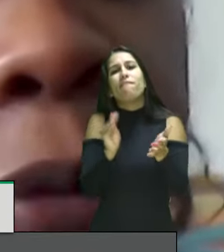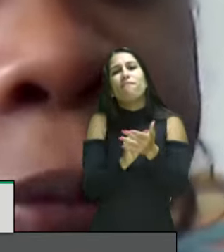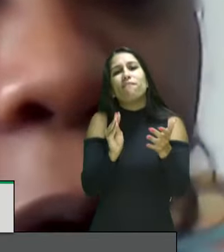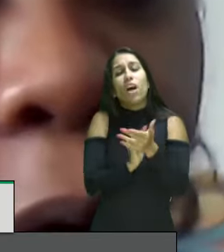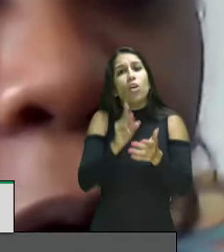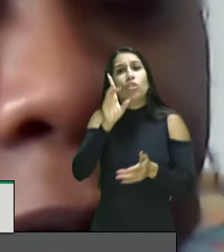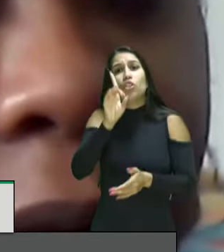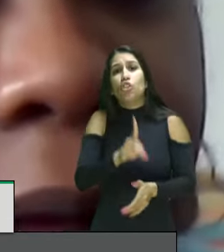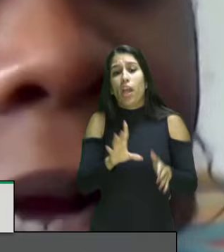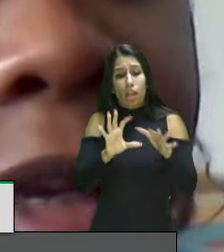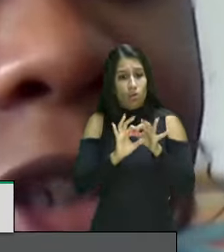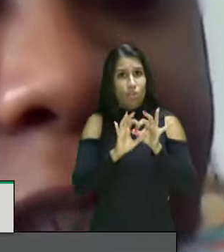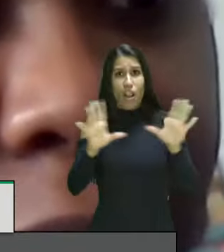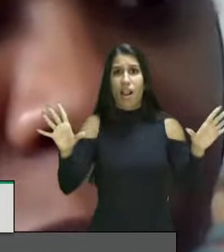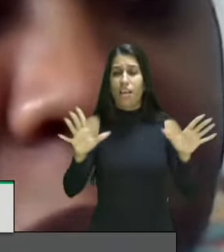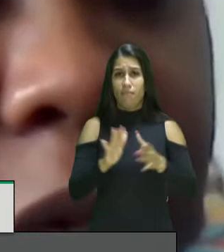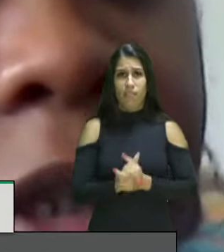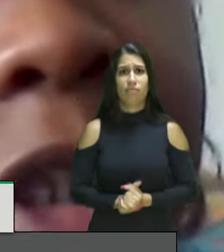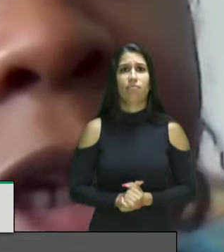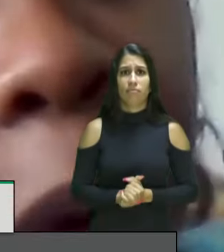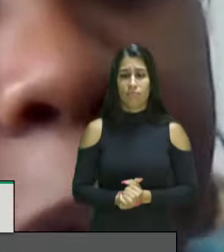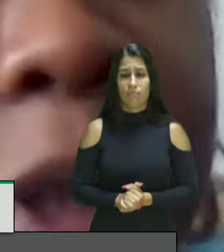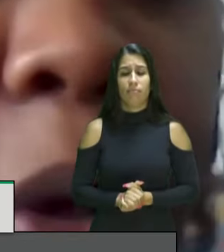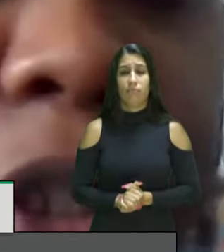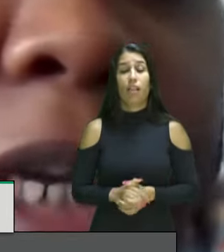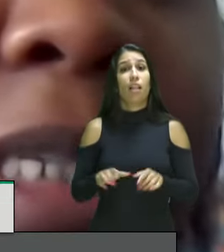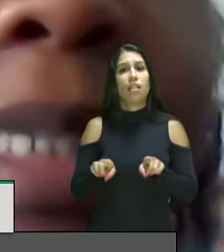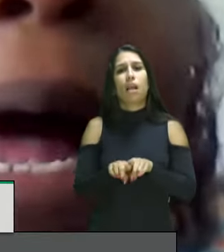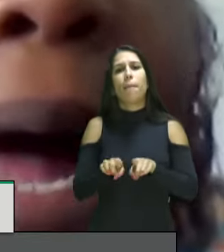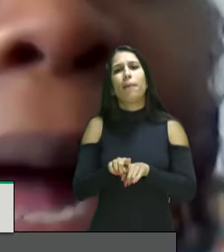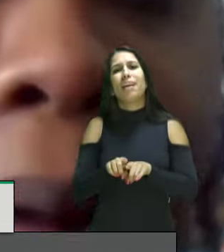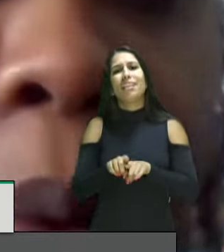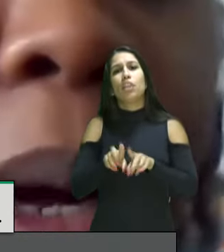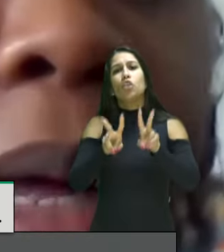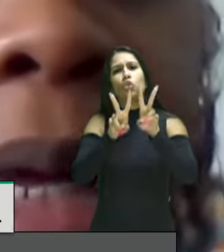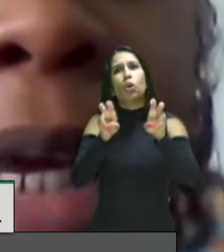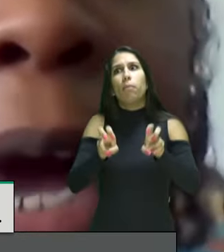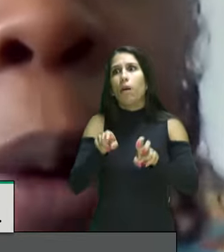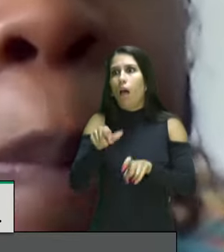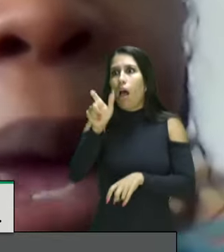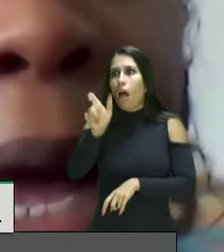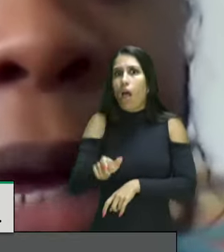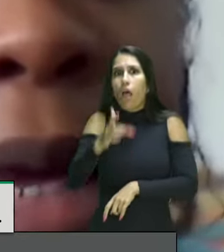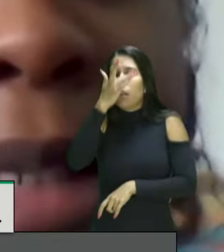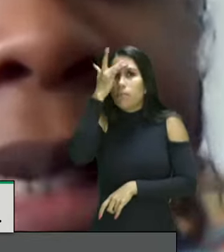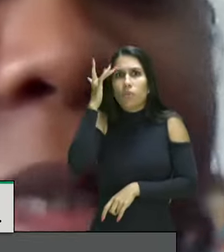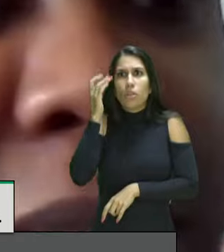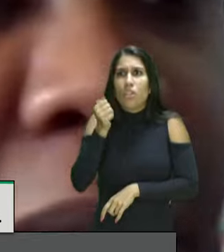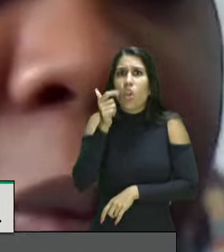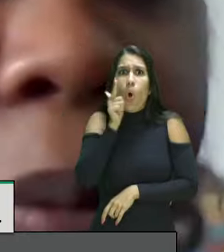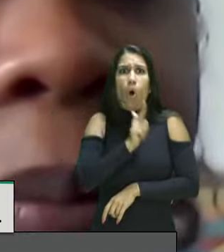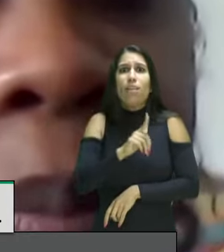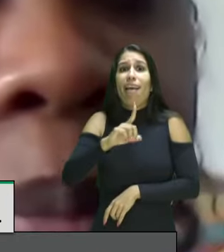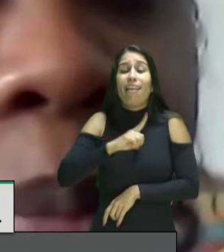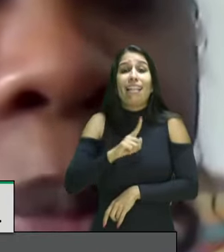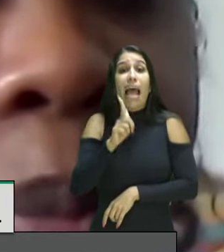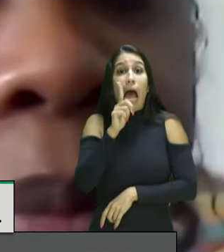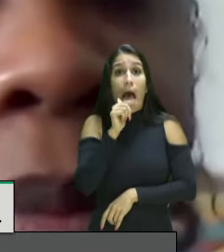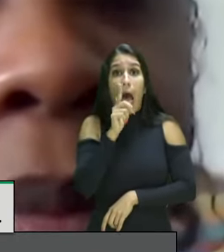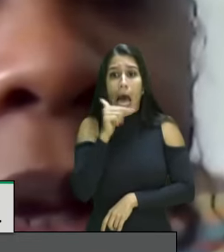e fora a questão de não poder utilizar a água que é um bem essencial